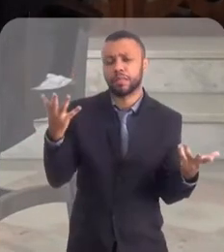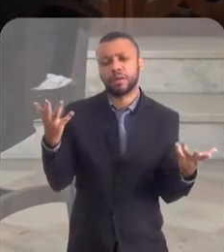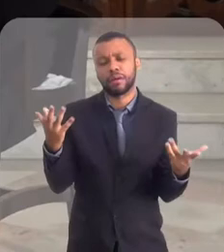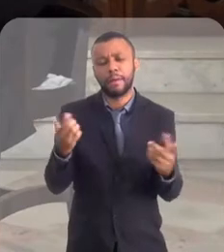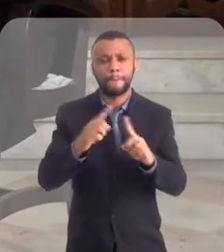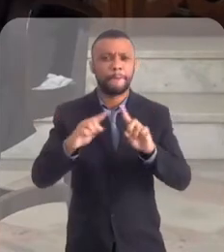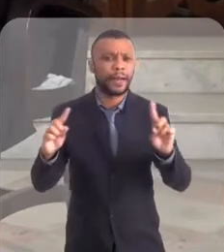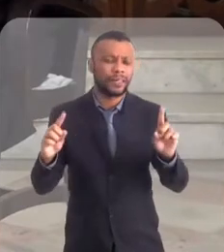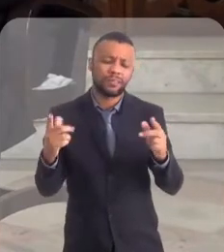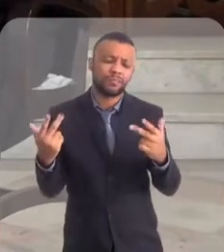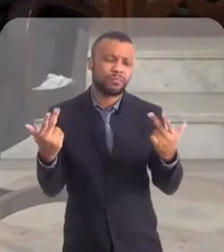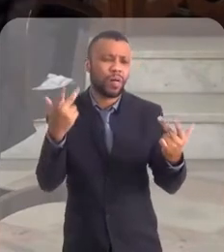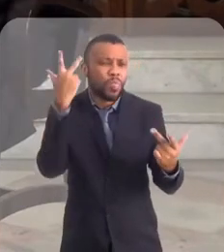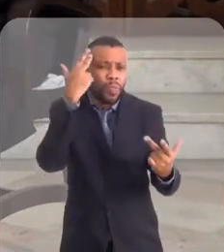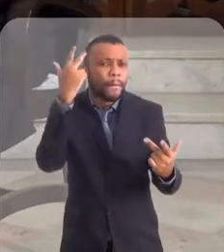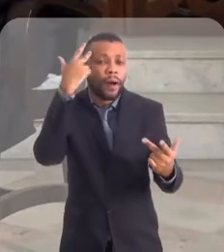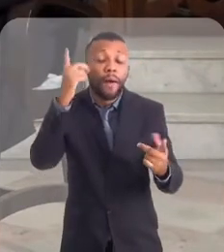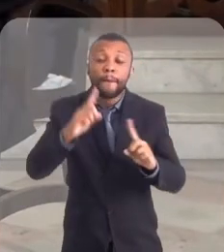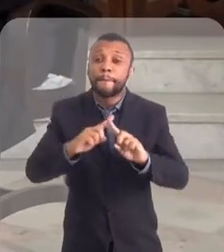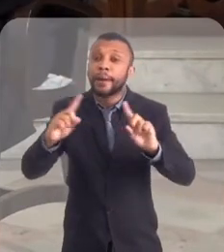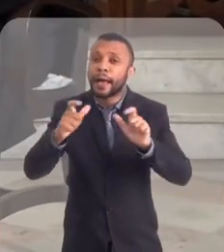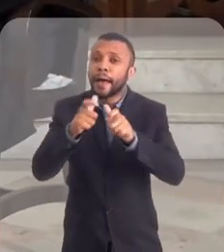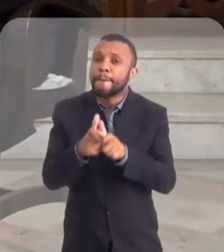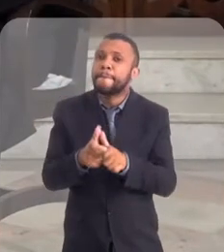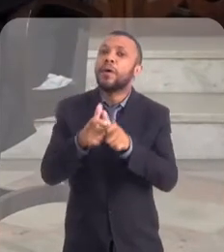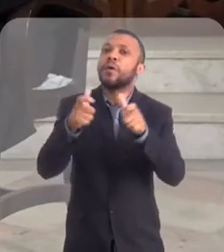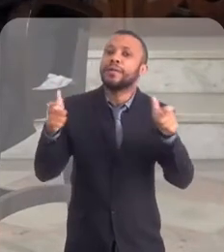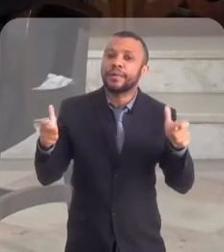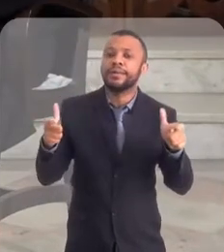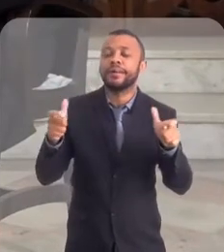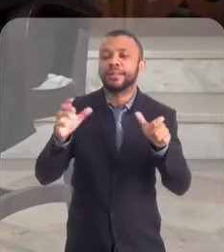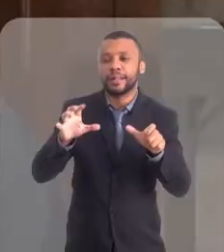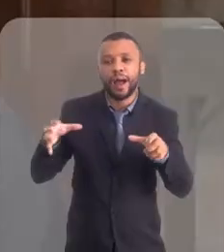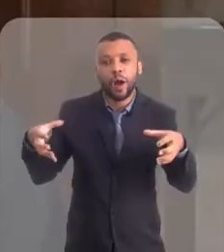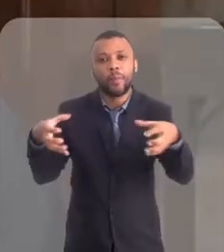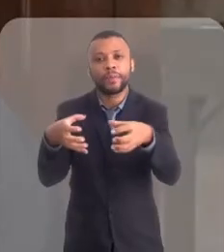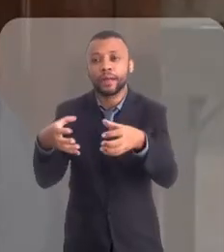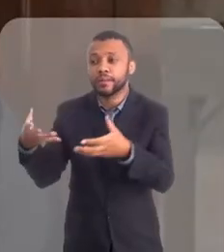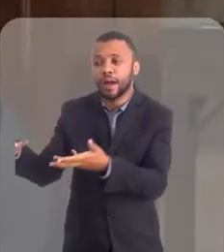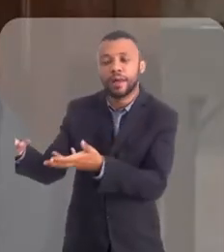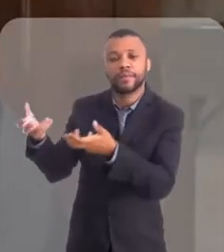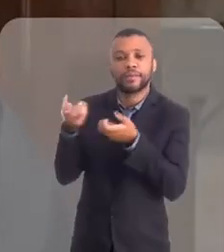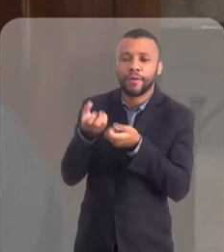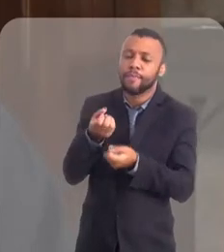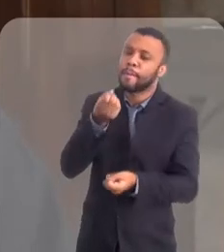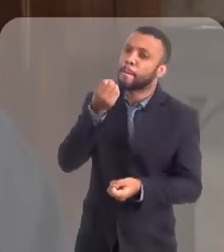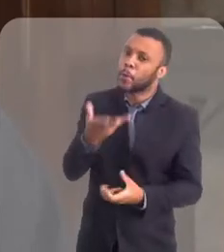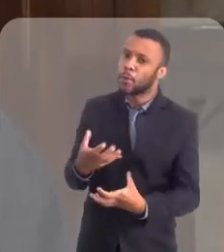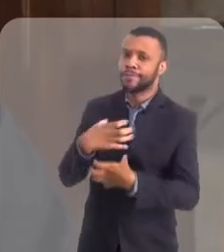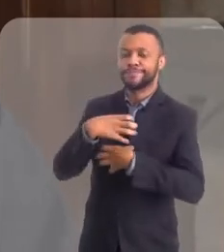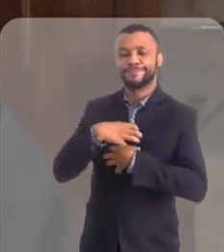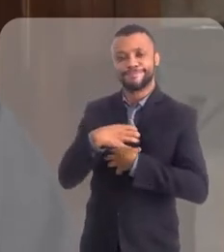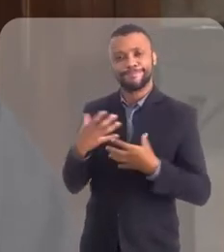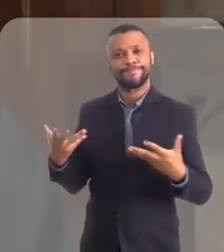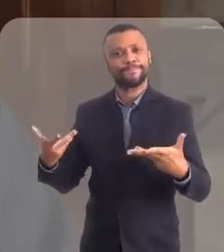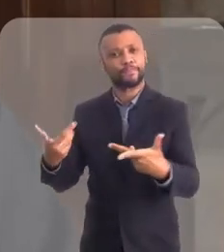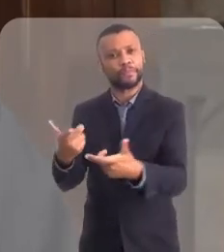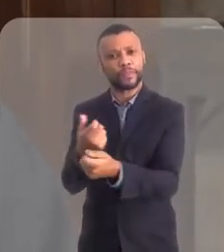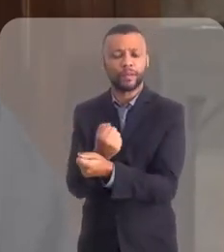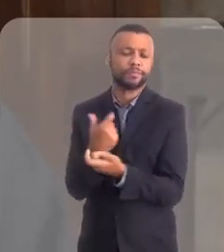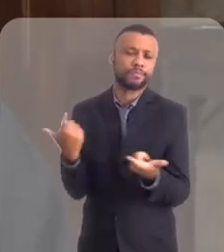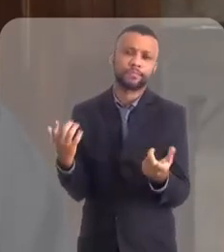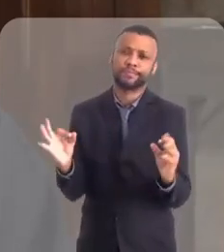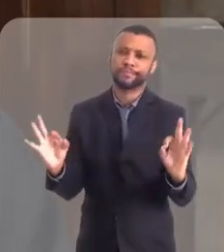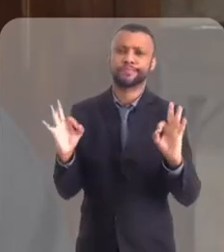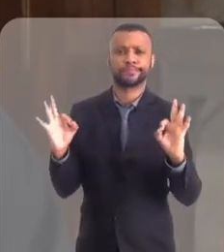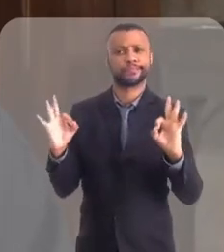os lugares do mundo. Mas vou lhe dizer que, na maior parte da comunidade, a recepção foi muito boa e as